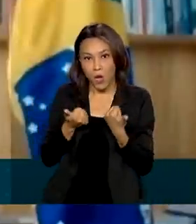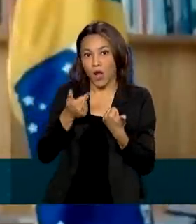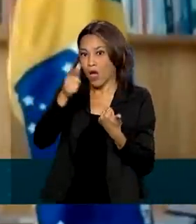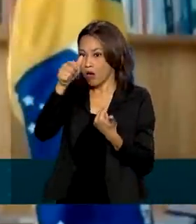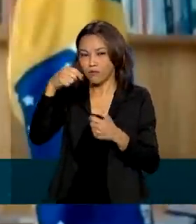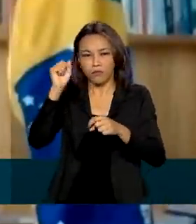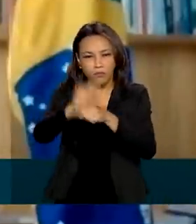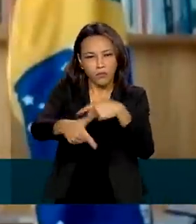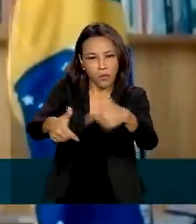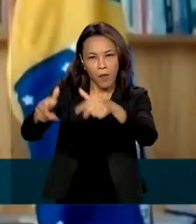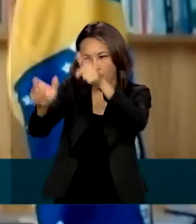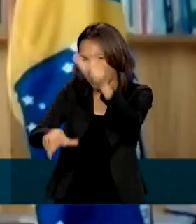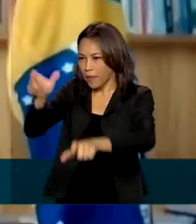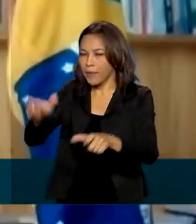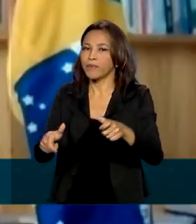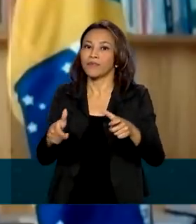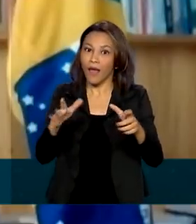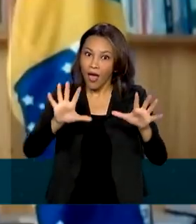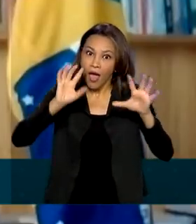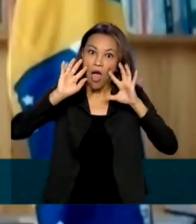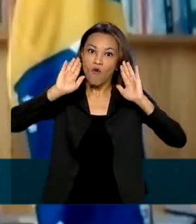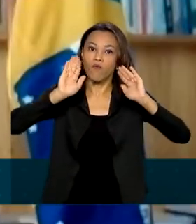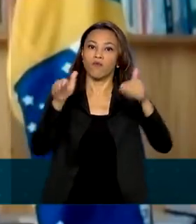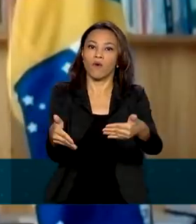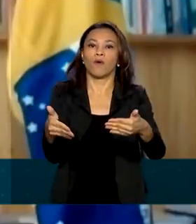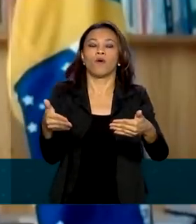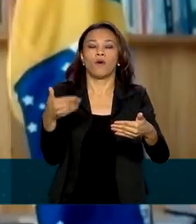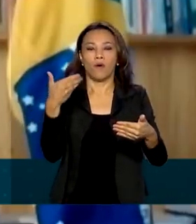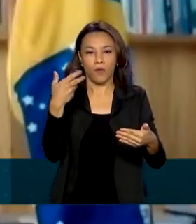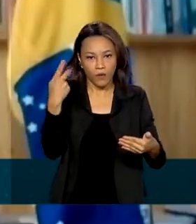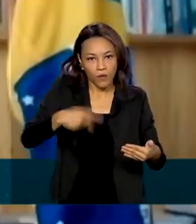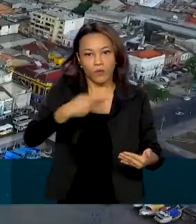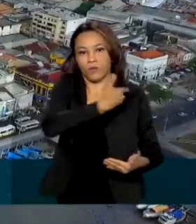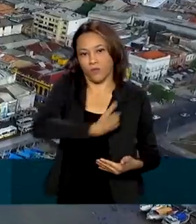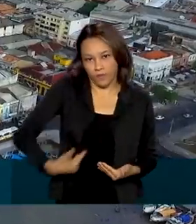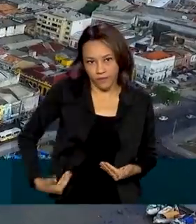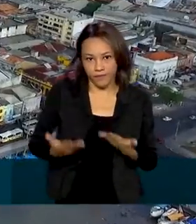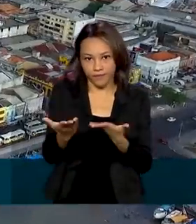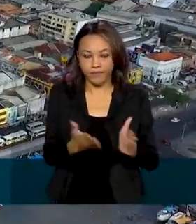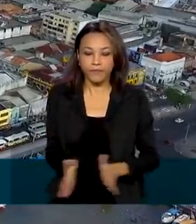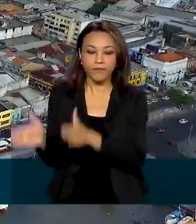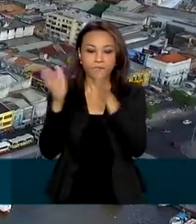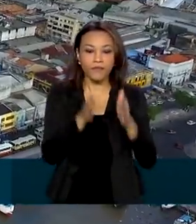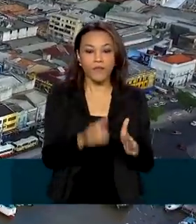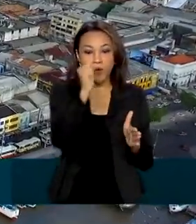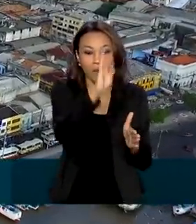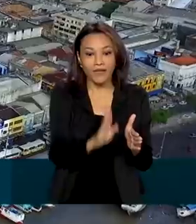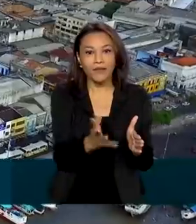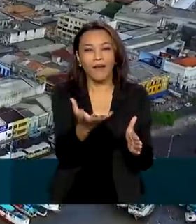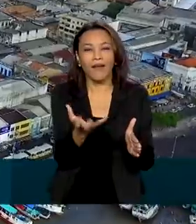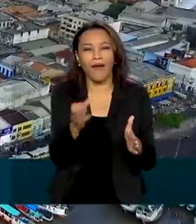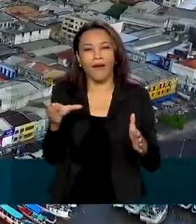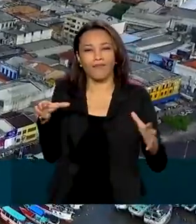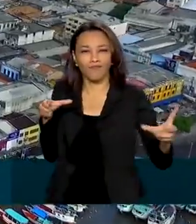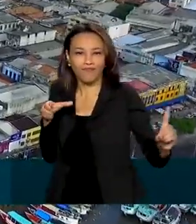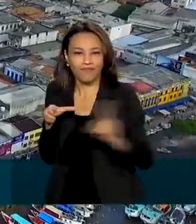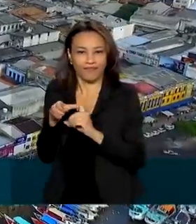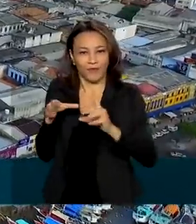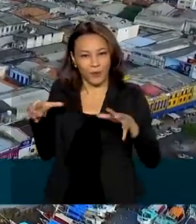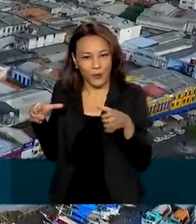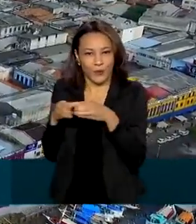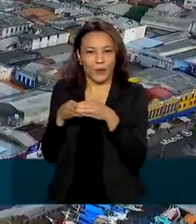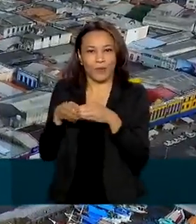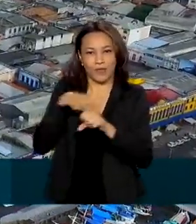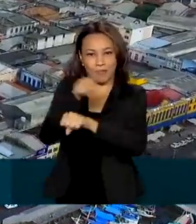centro da programação econômica de nosso governo. O Brasil pleiteia uma vaga na OCDE, que é o